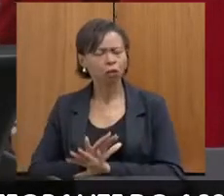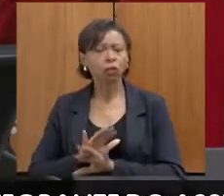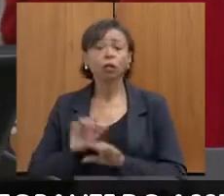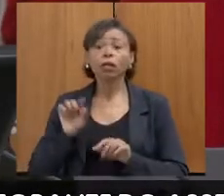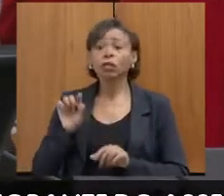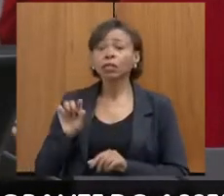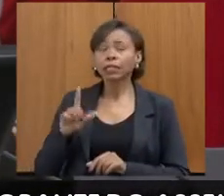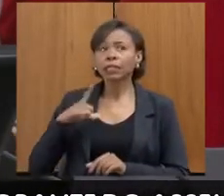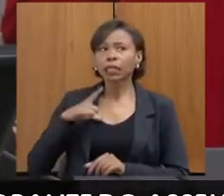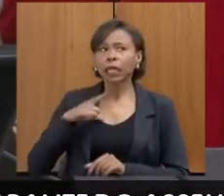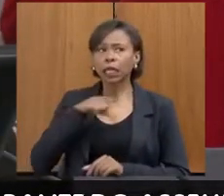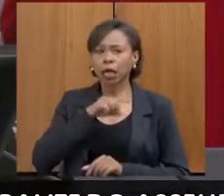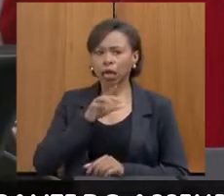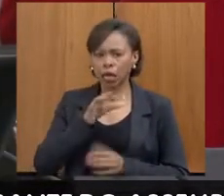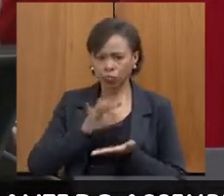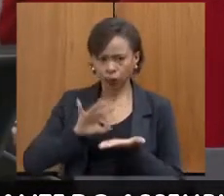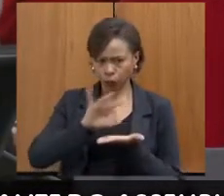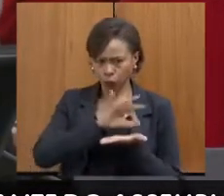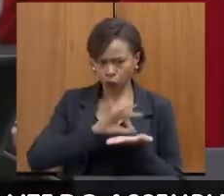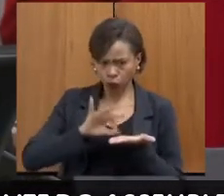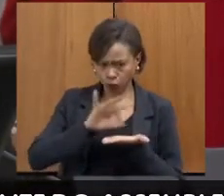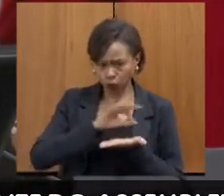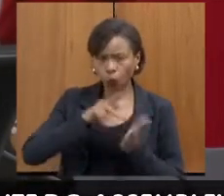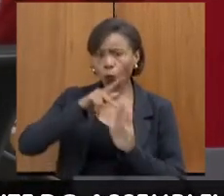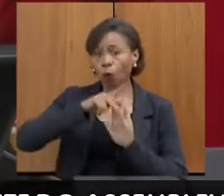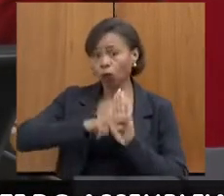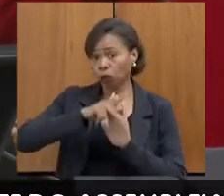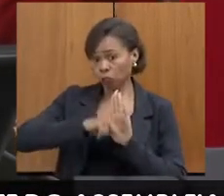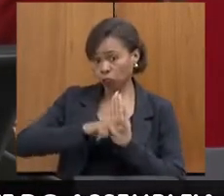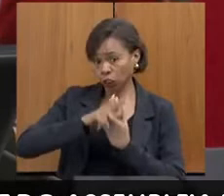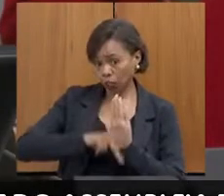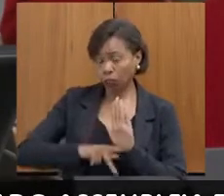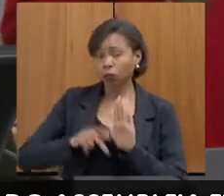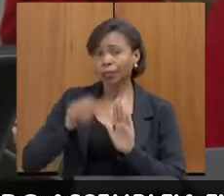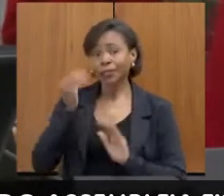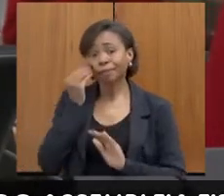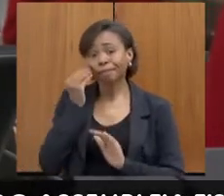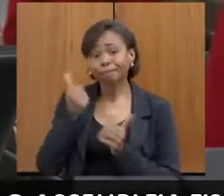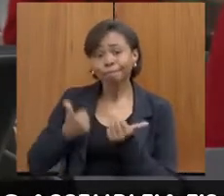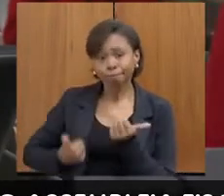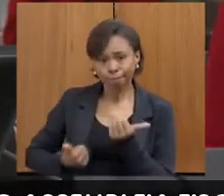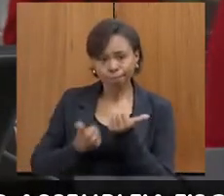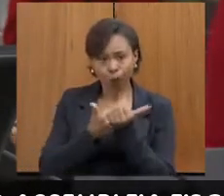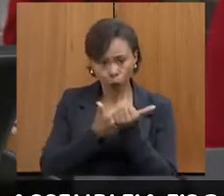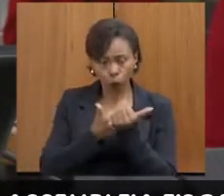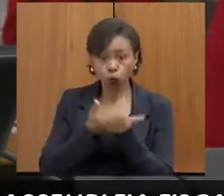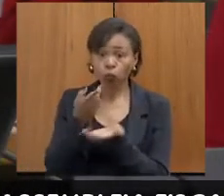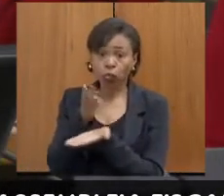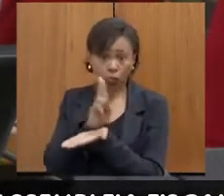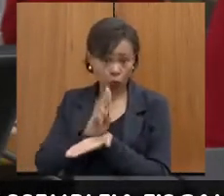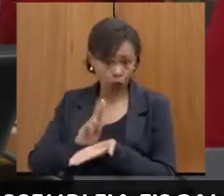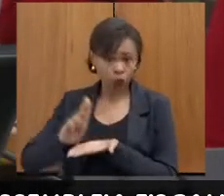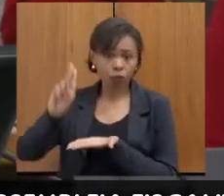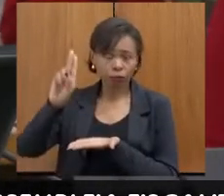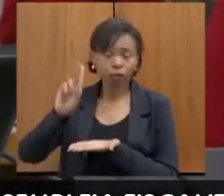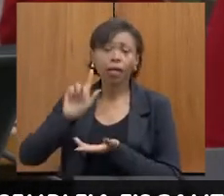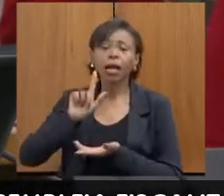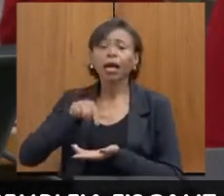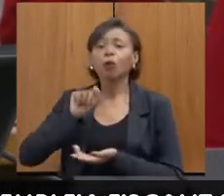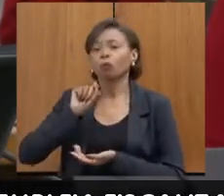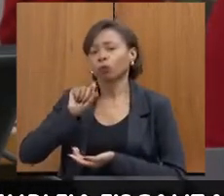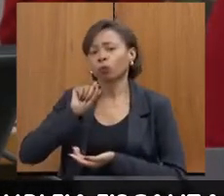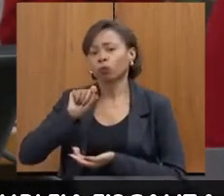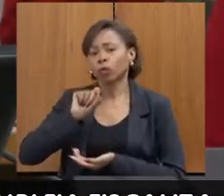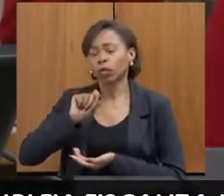projeto em Diamantina para o qual a gente ainda procura apoio, hoje eu procuro da universidade, que é um fluxo de encaminhamento